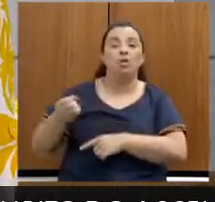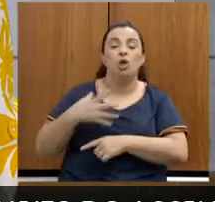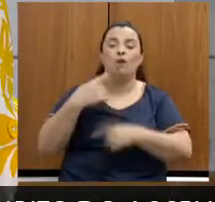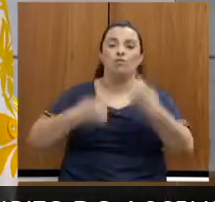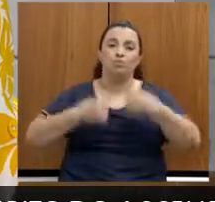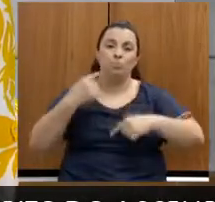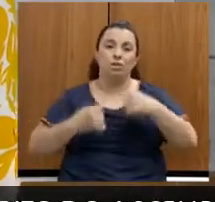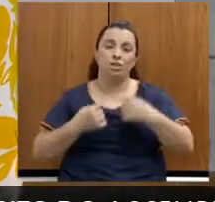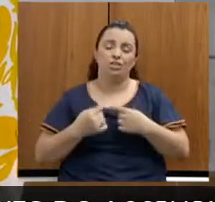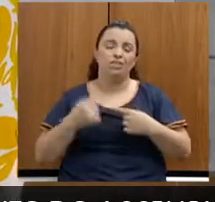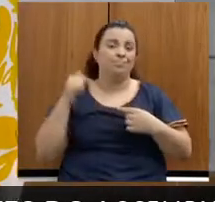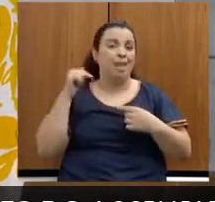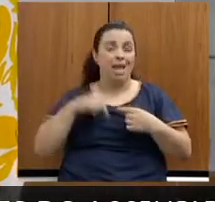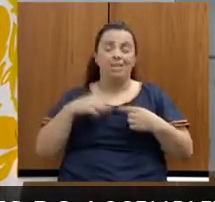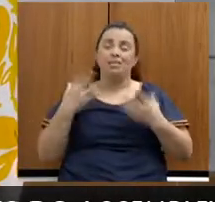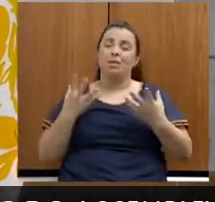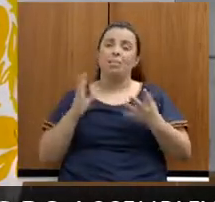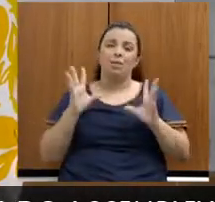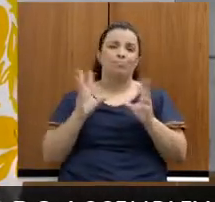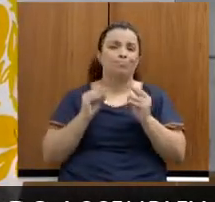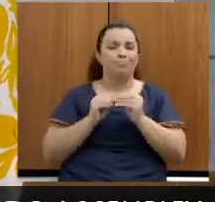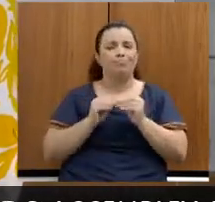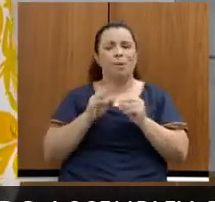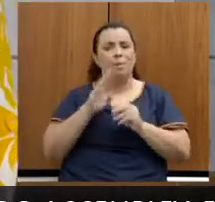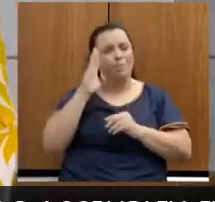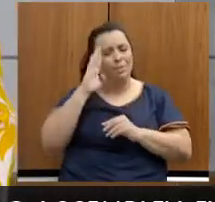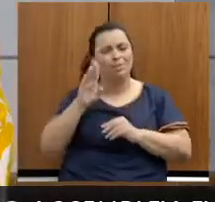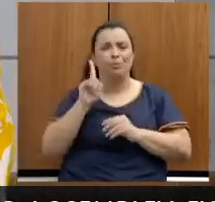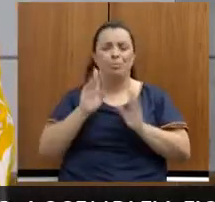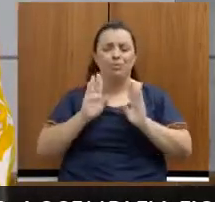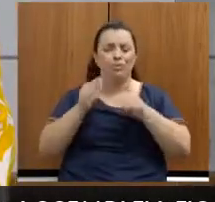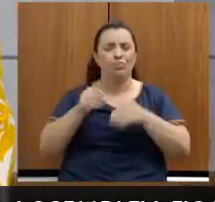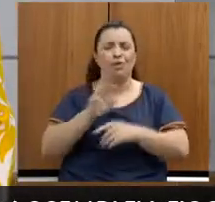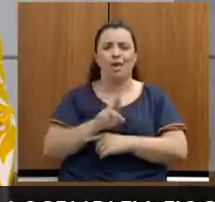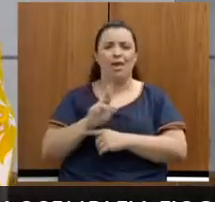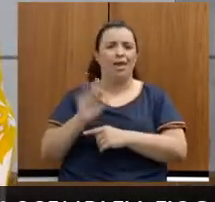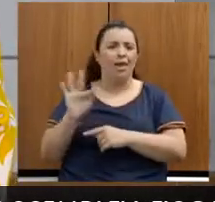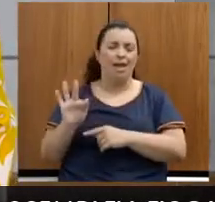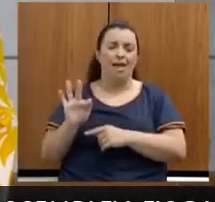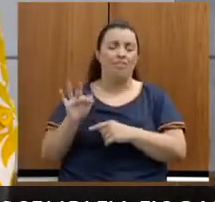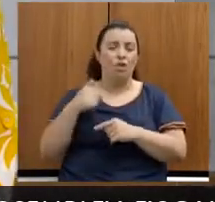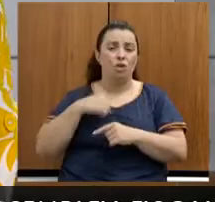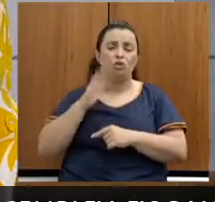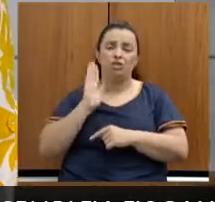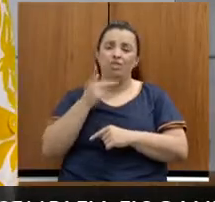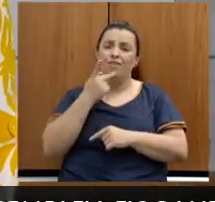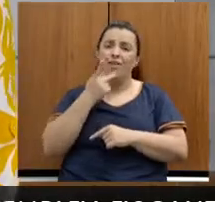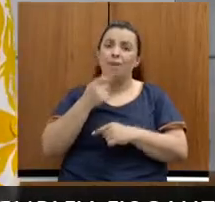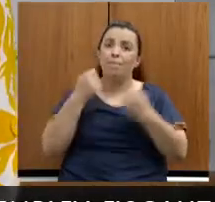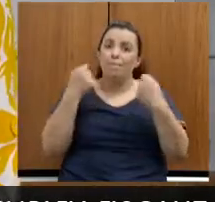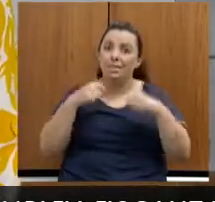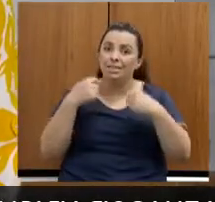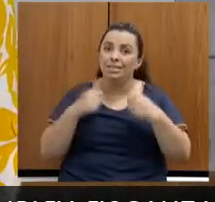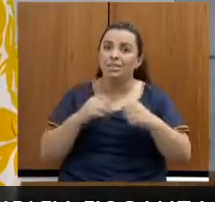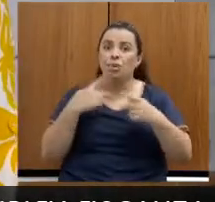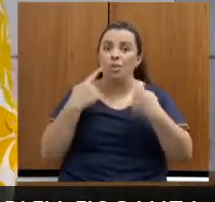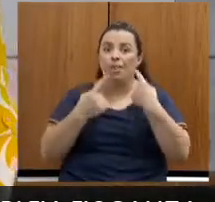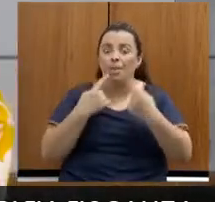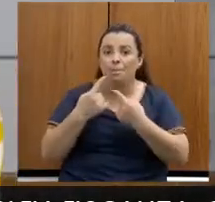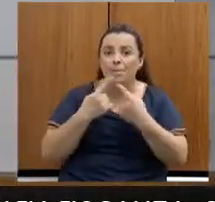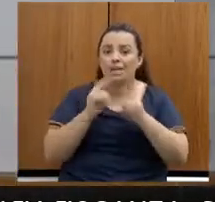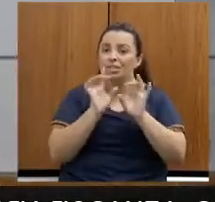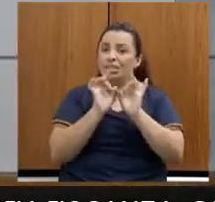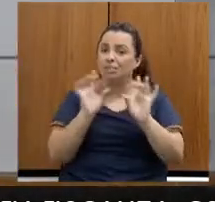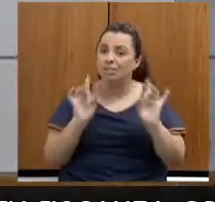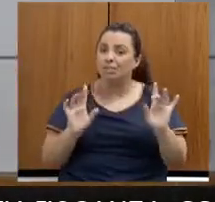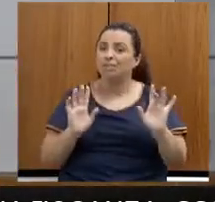considerações, principalmente em relação ao regime de recuperação fiscal, que eu já propus que nós possamos fazer um debate específico com o governo, com os